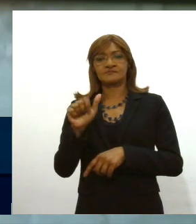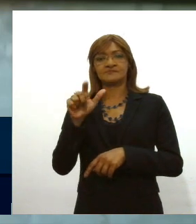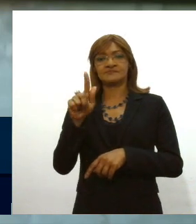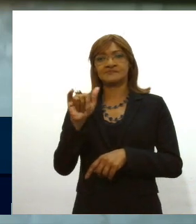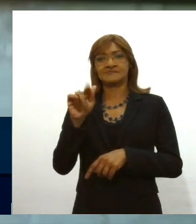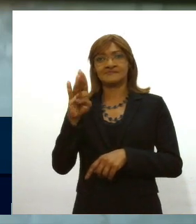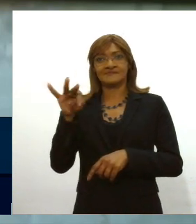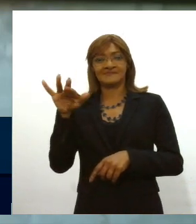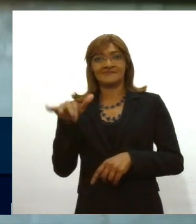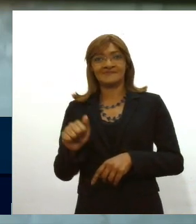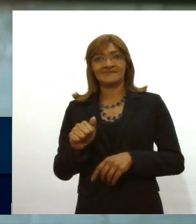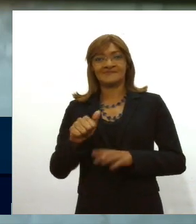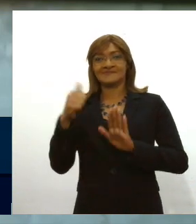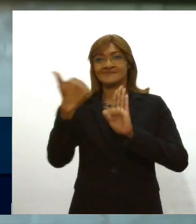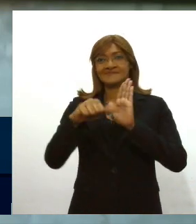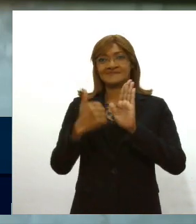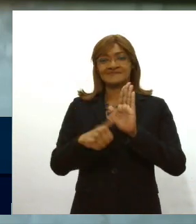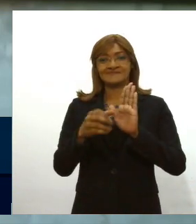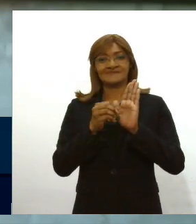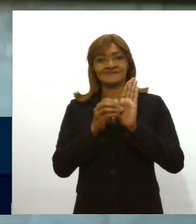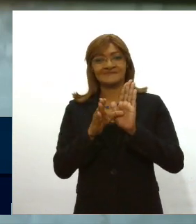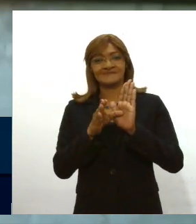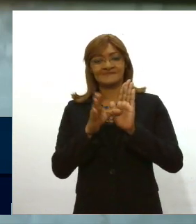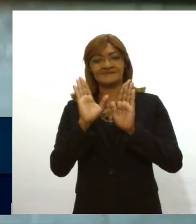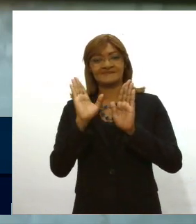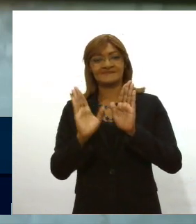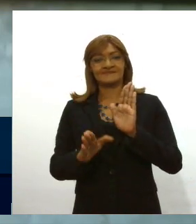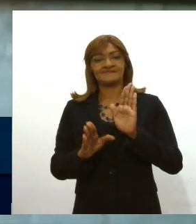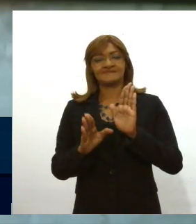em apreciação às indicações